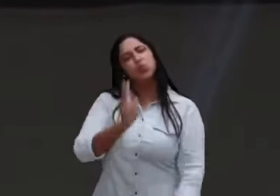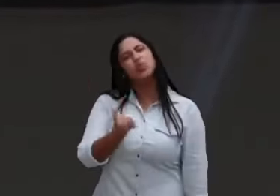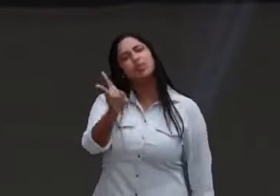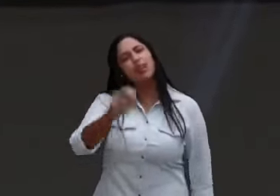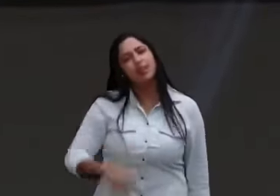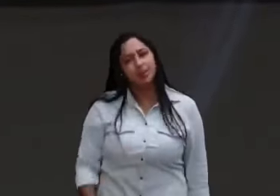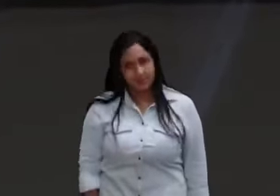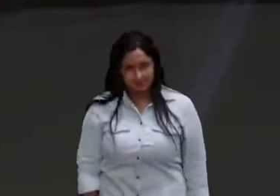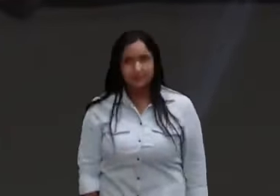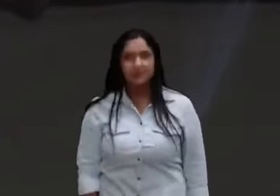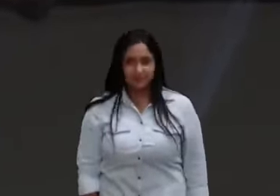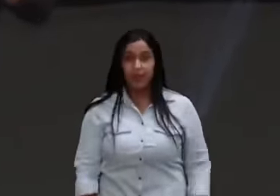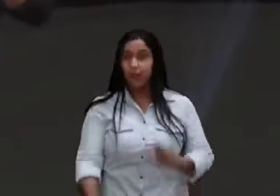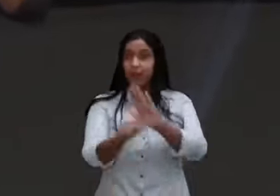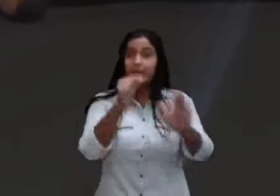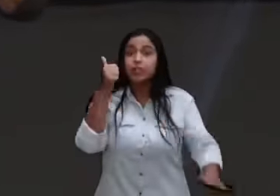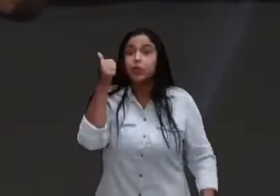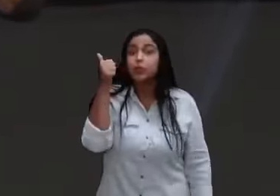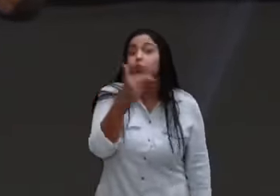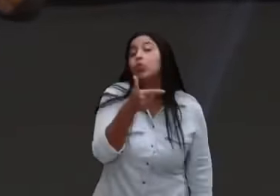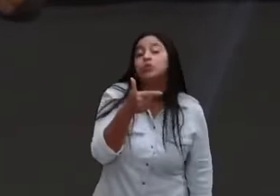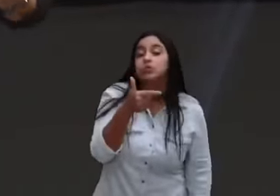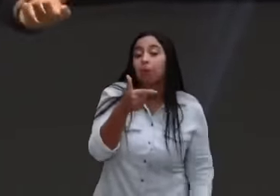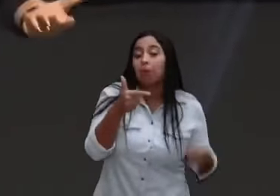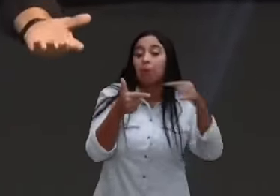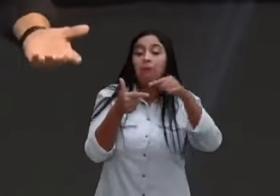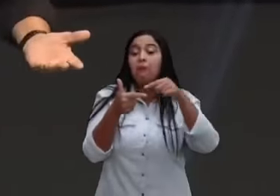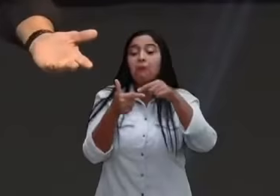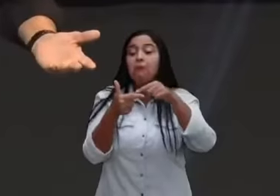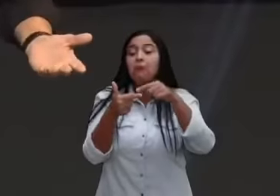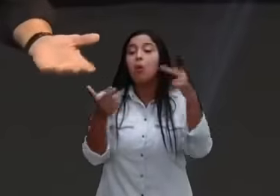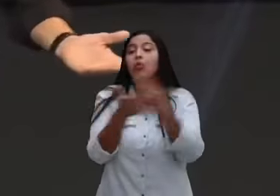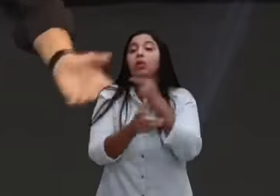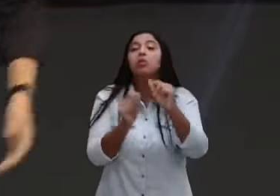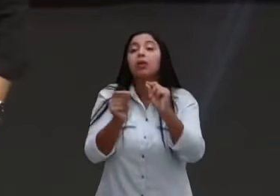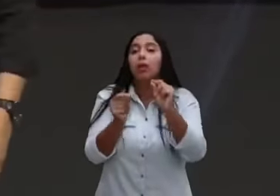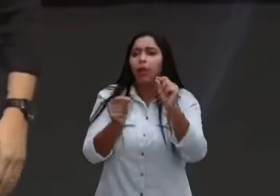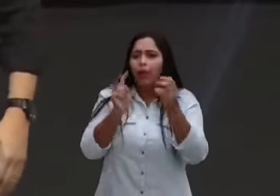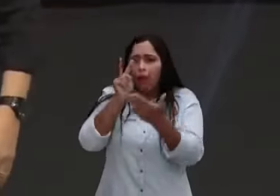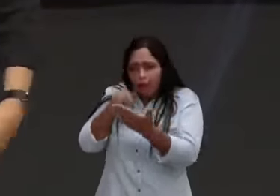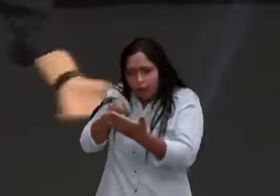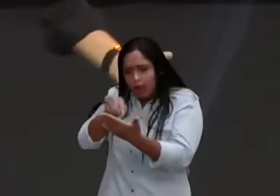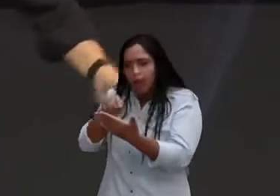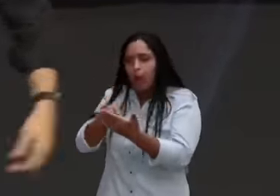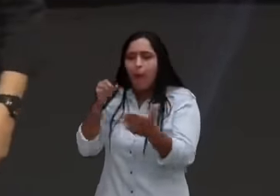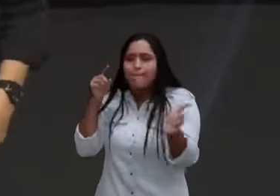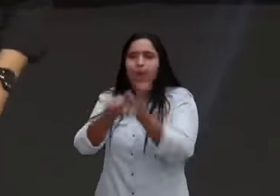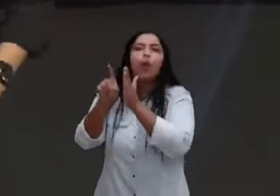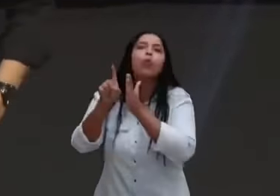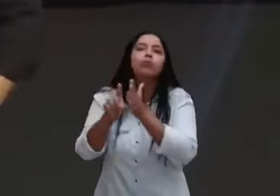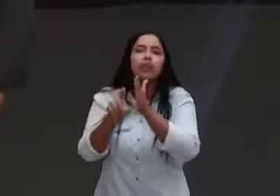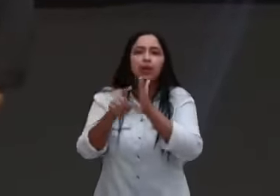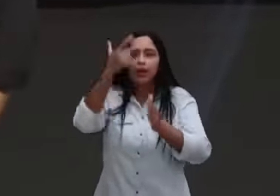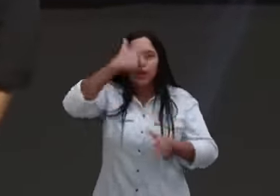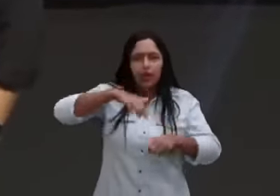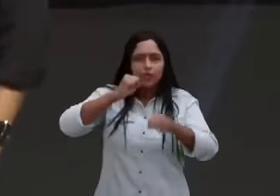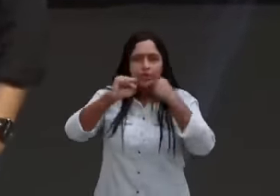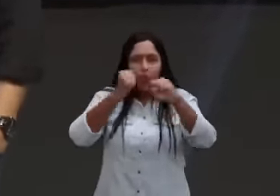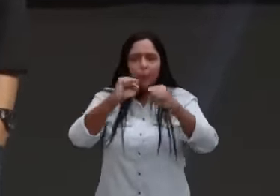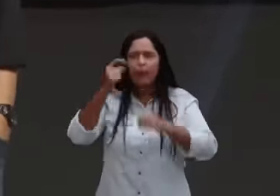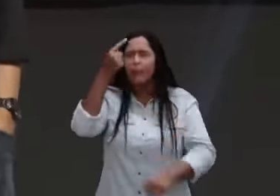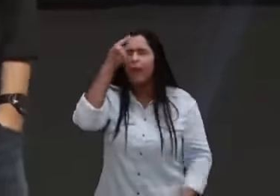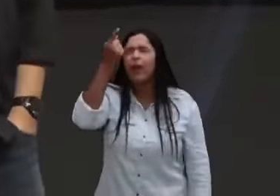e a pergunta é, como posso retribuir ao Senhor toda a sua bondade para comigo?